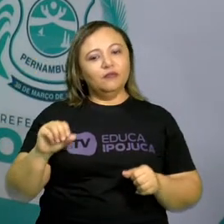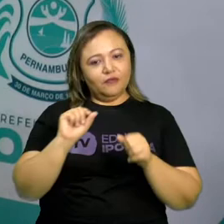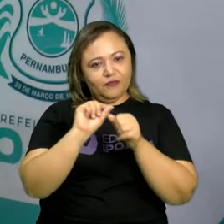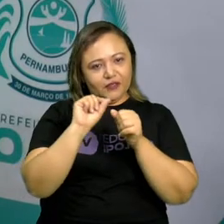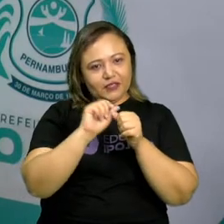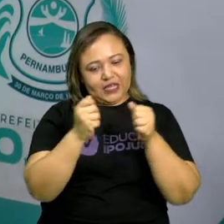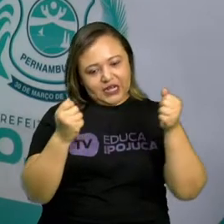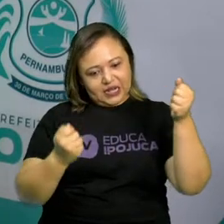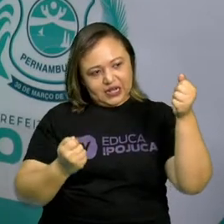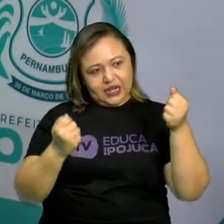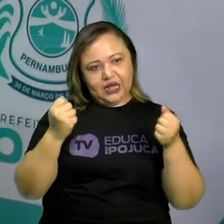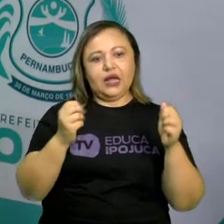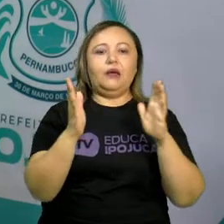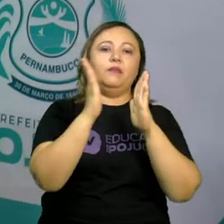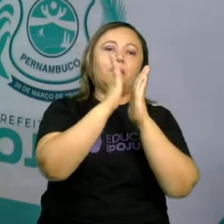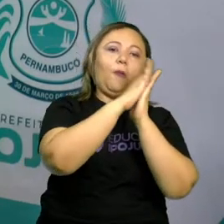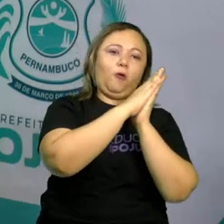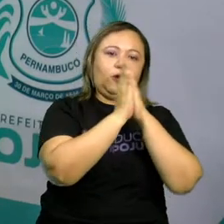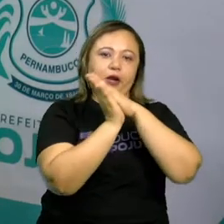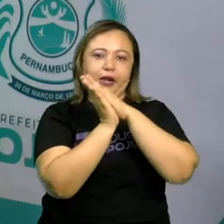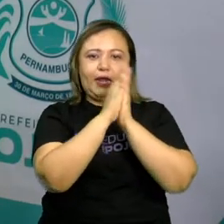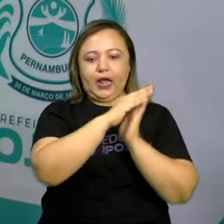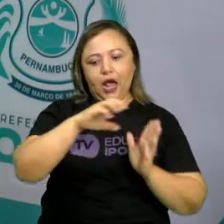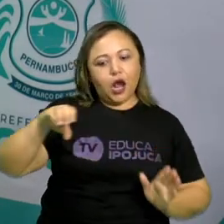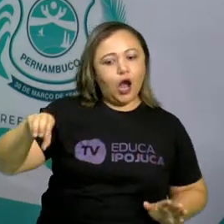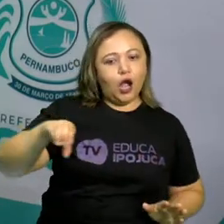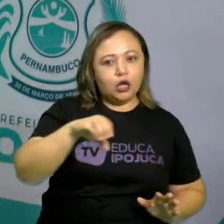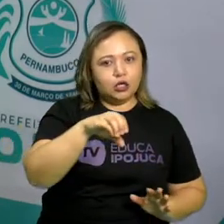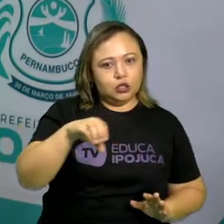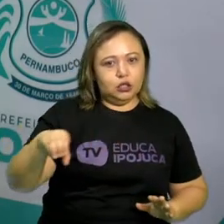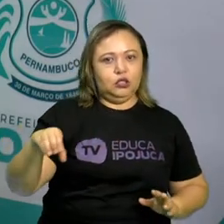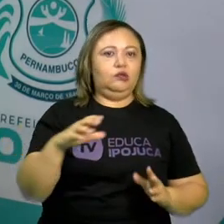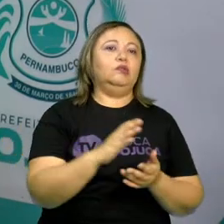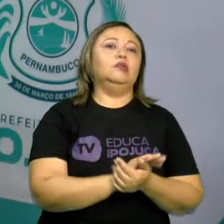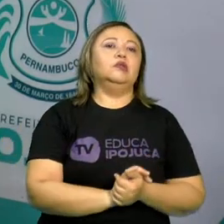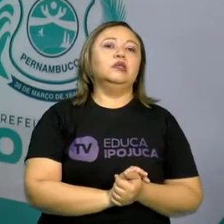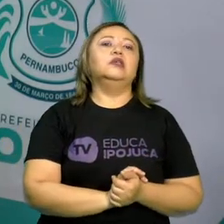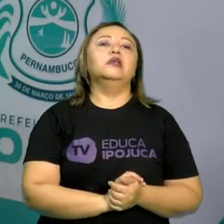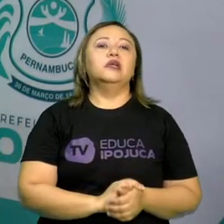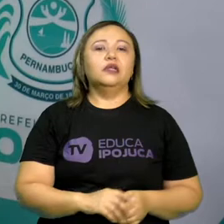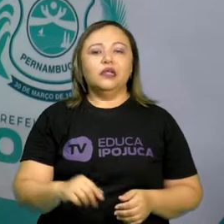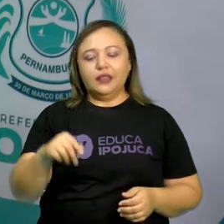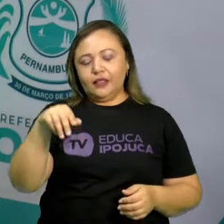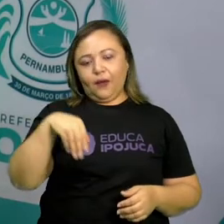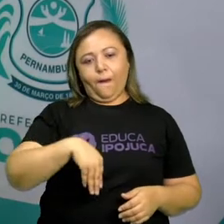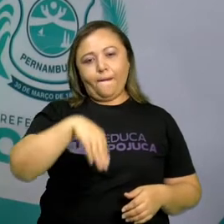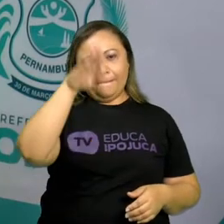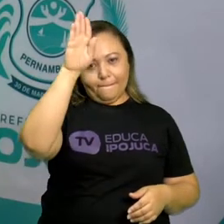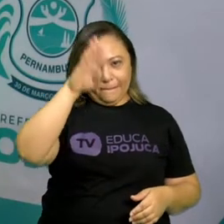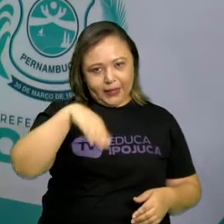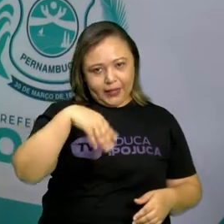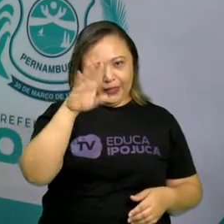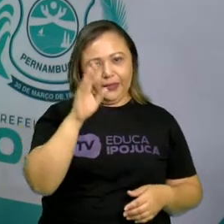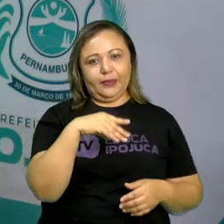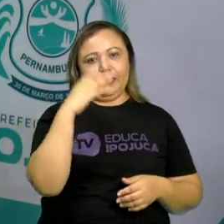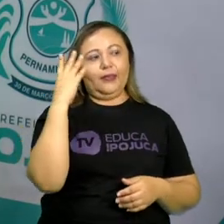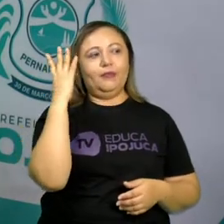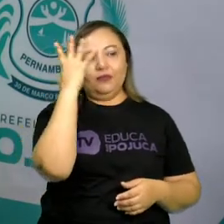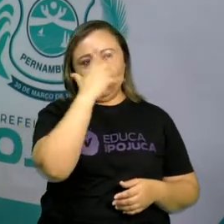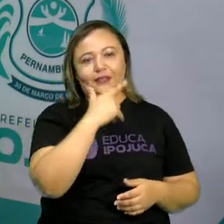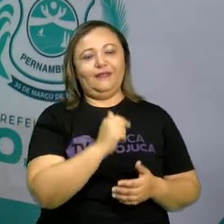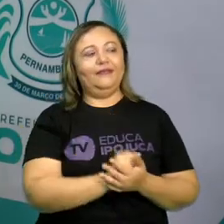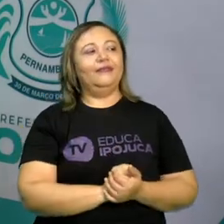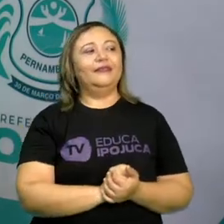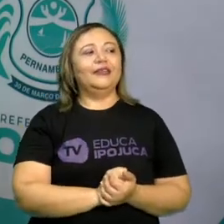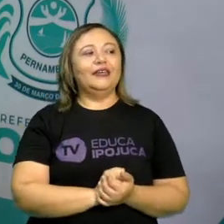bonecos. Então, pinta bem legal. Tá certo? Ah, e agora